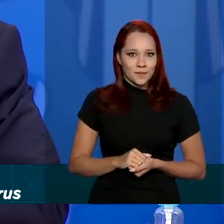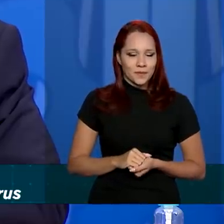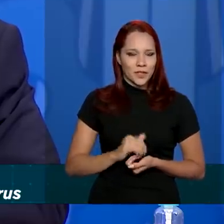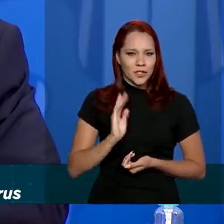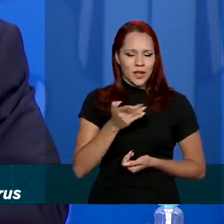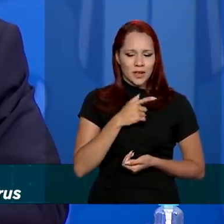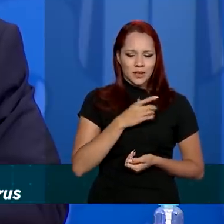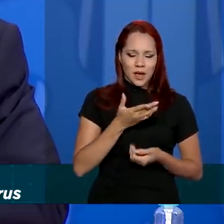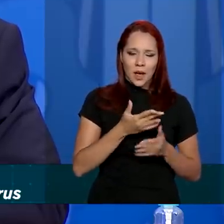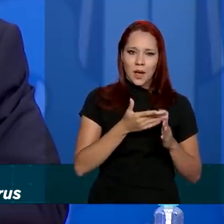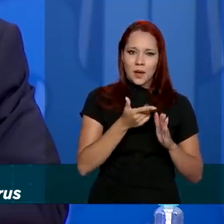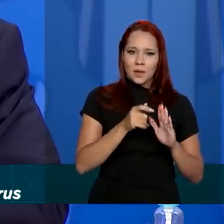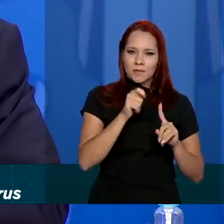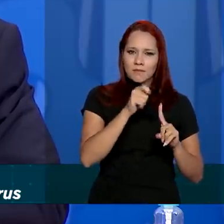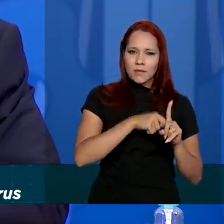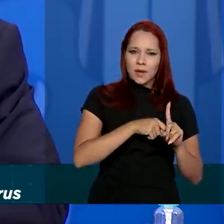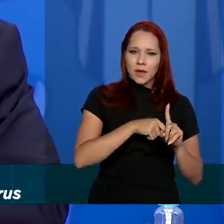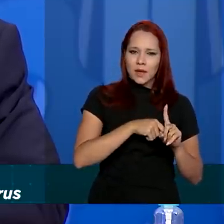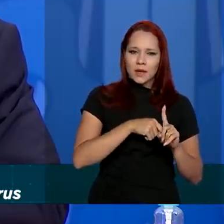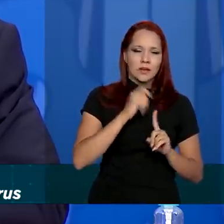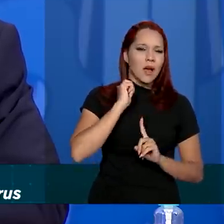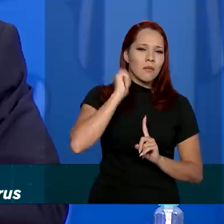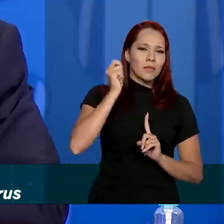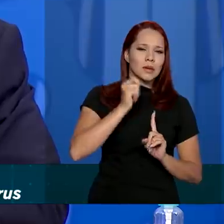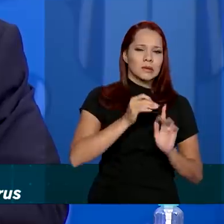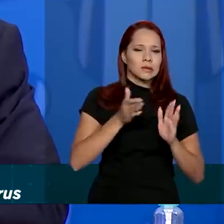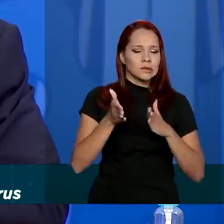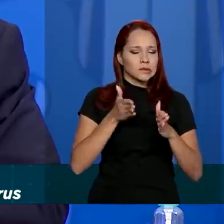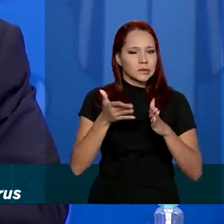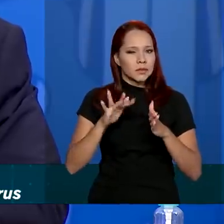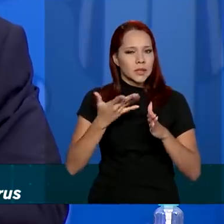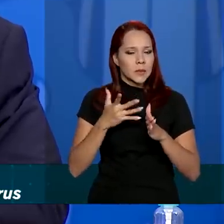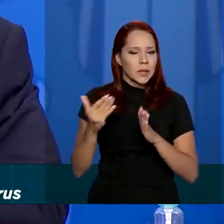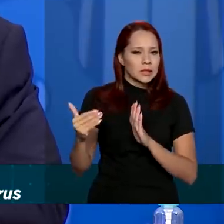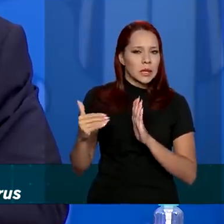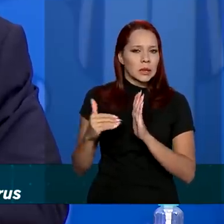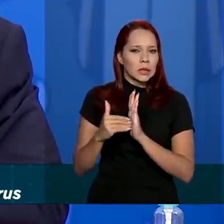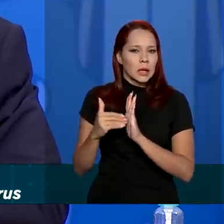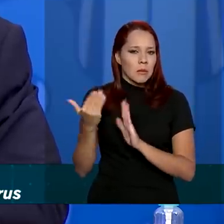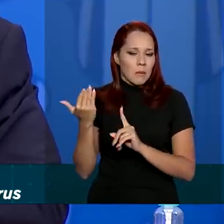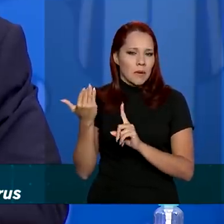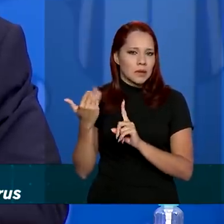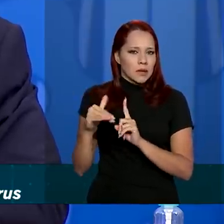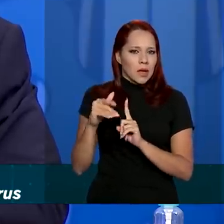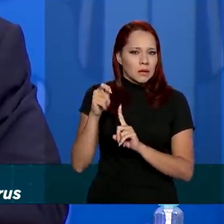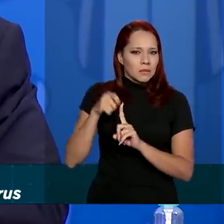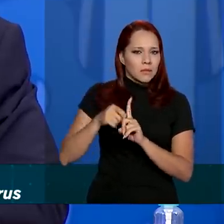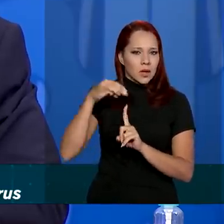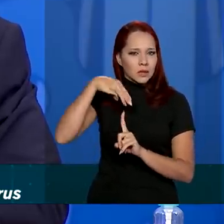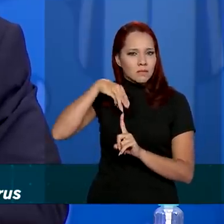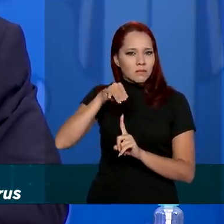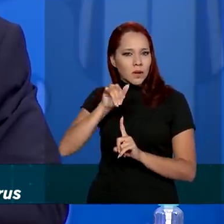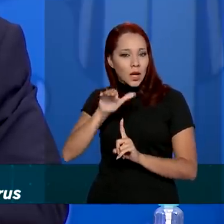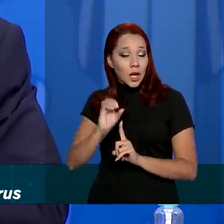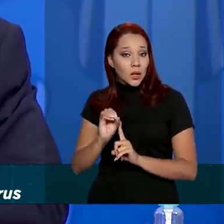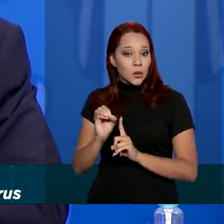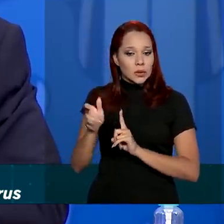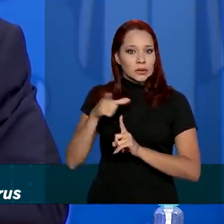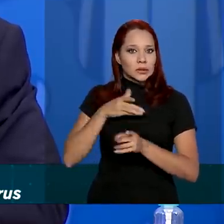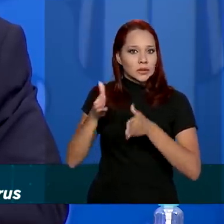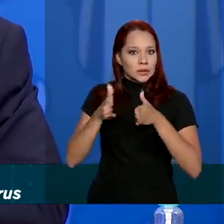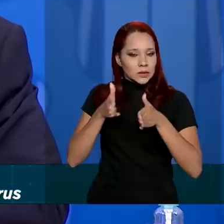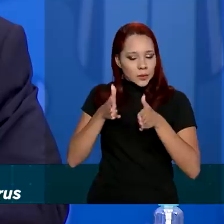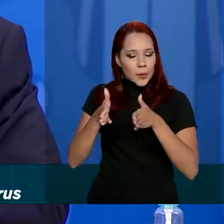abril, no máximo na metade de maio, que é um momento crítico, nós teremos aqui uma